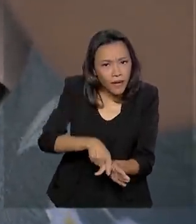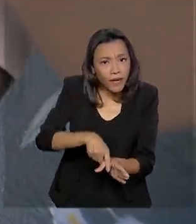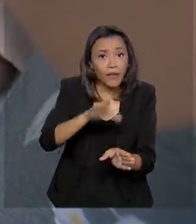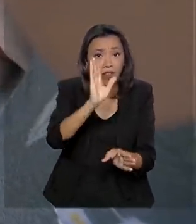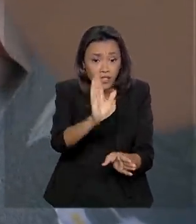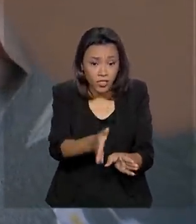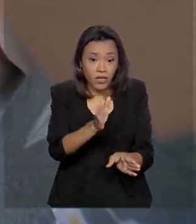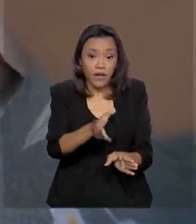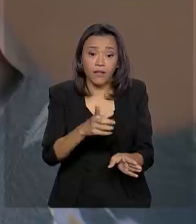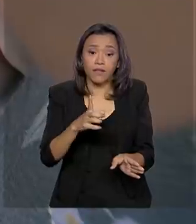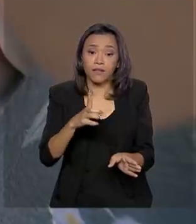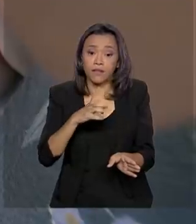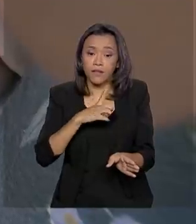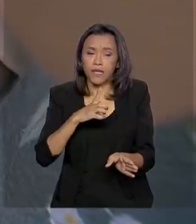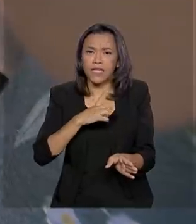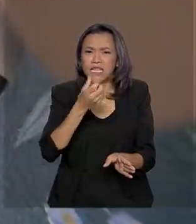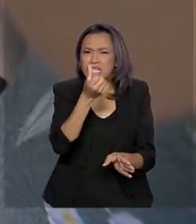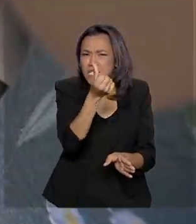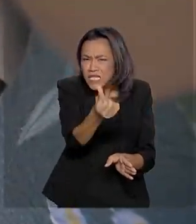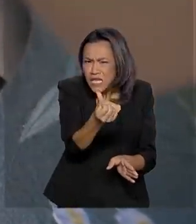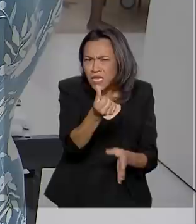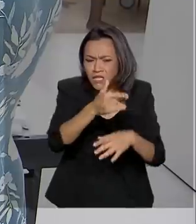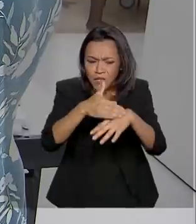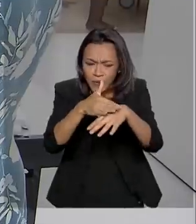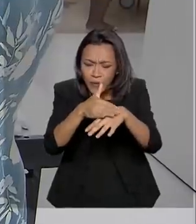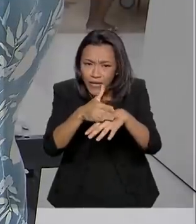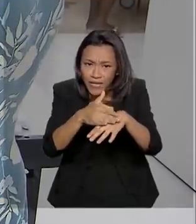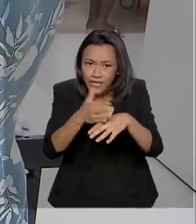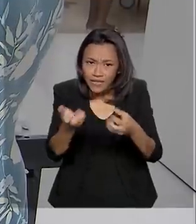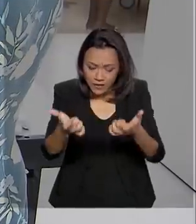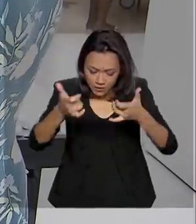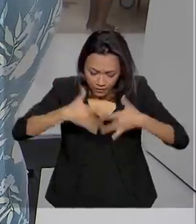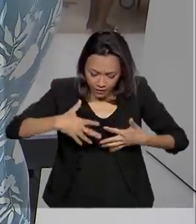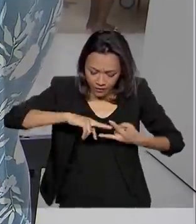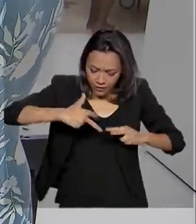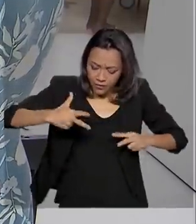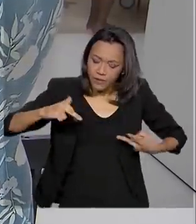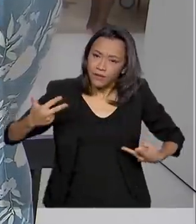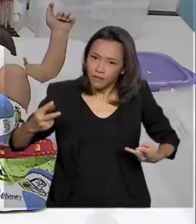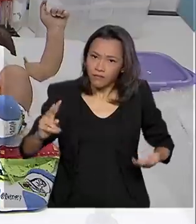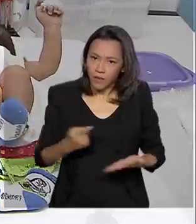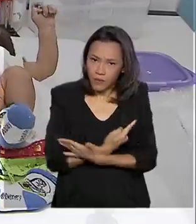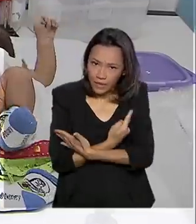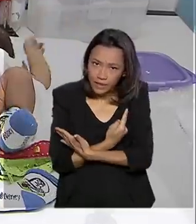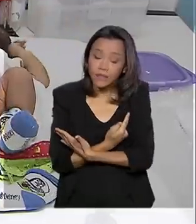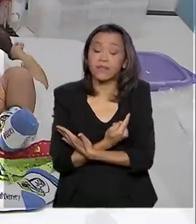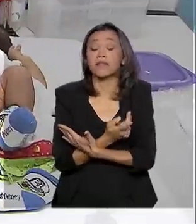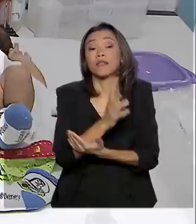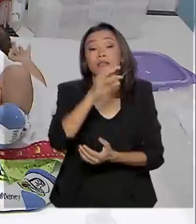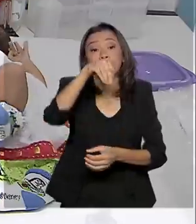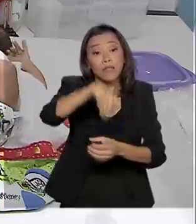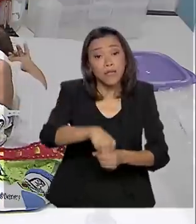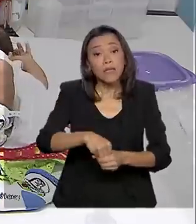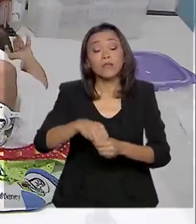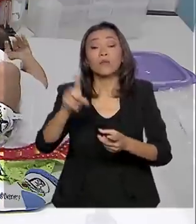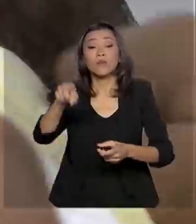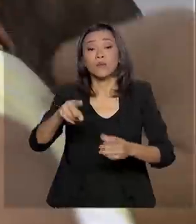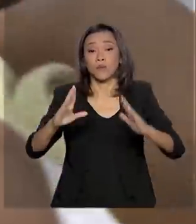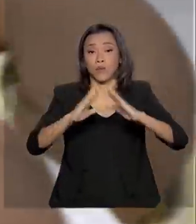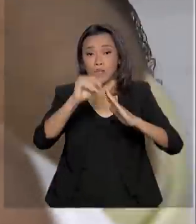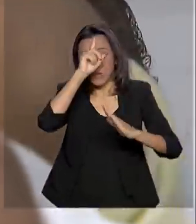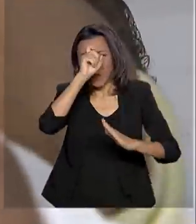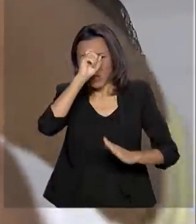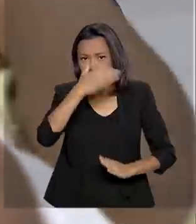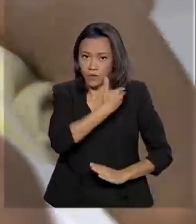prevê a triagem para seis doenças genéticas, metabólicas e congênitas, dentro do Sistema Único de Saúde,